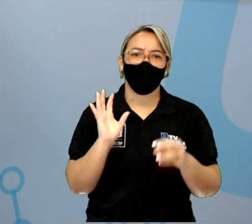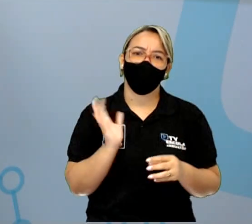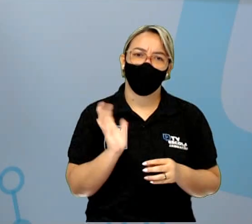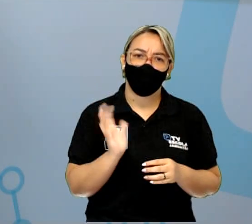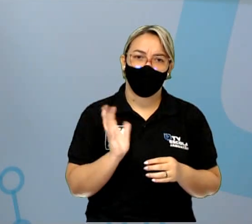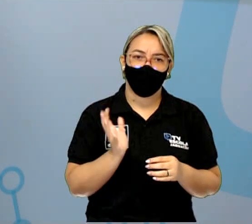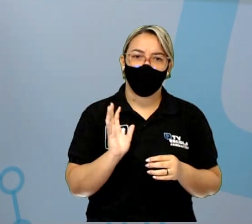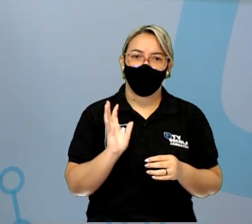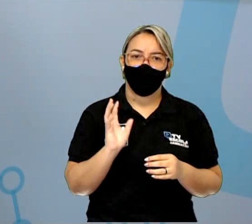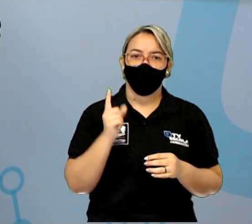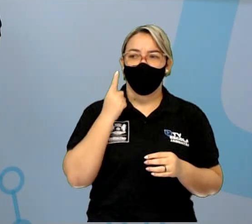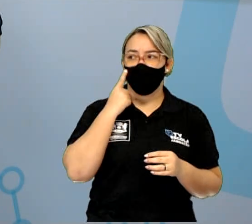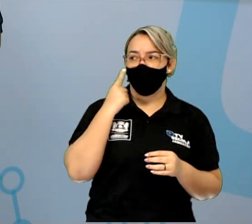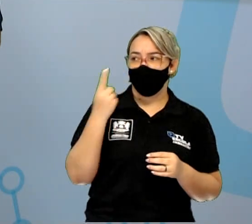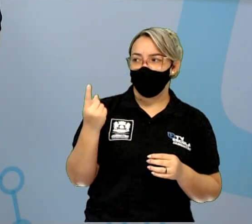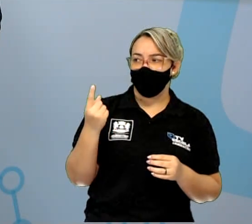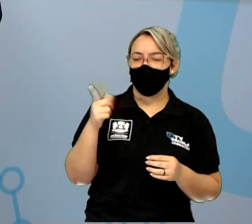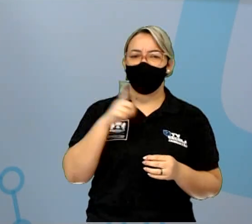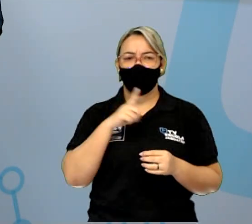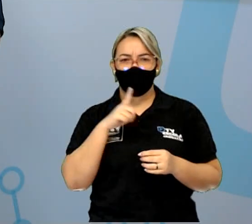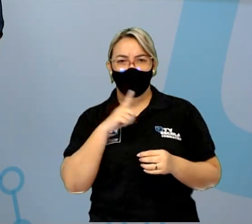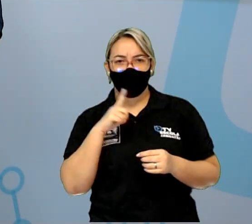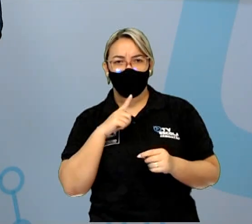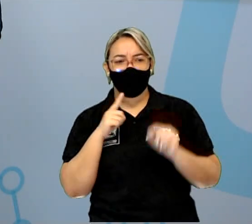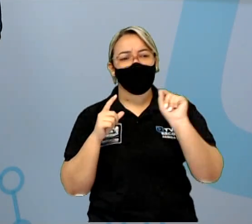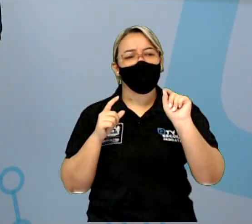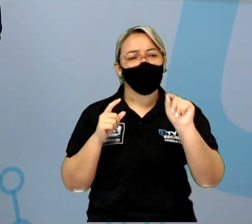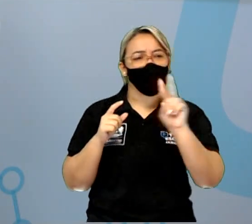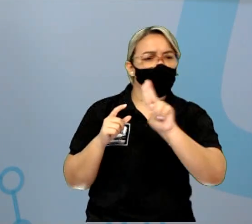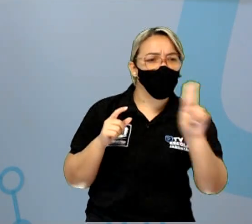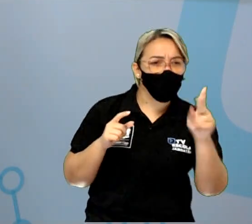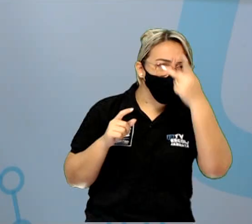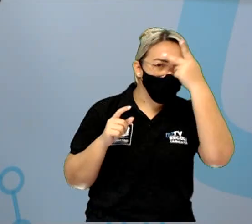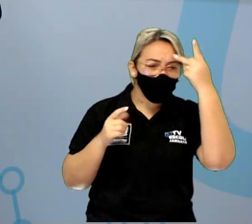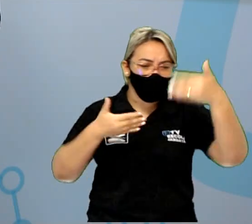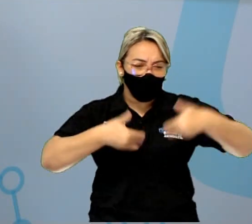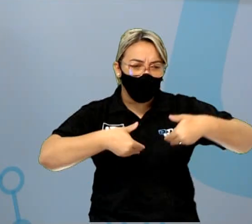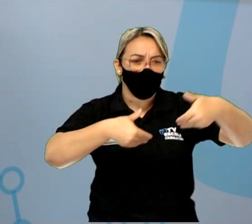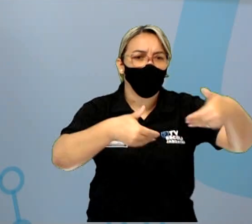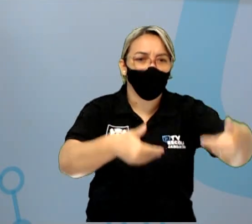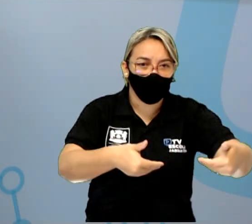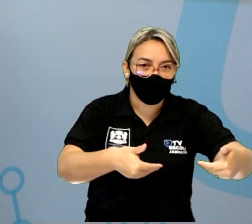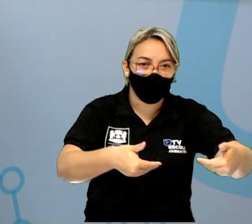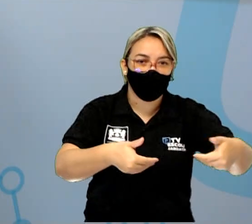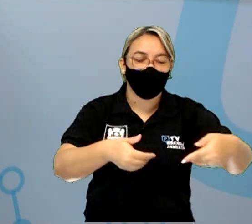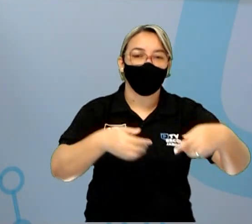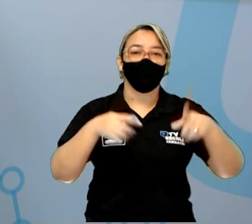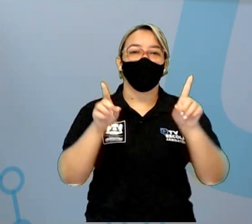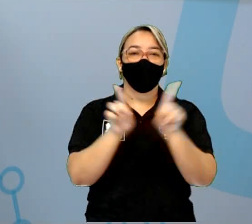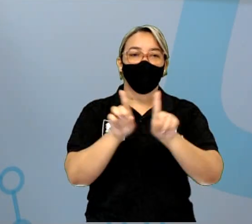nesse texto. Tem quem convida o evento, que é o